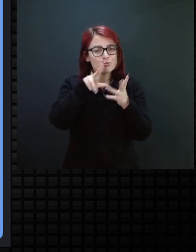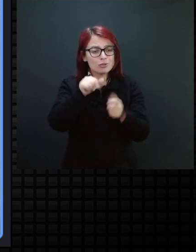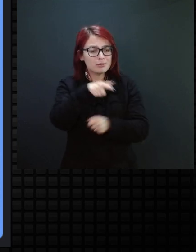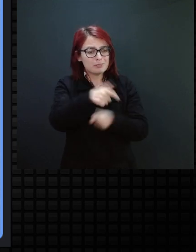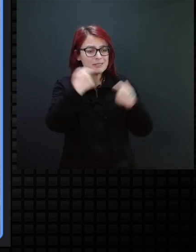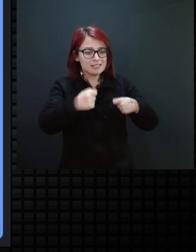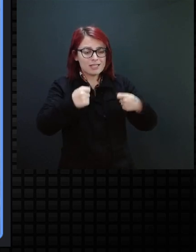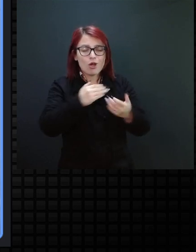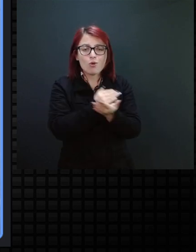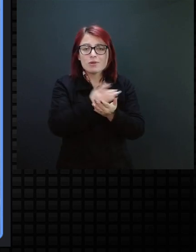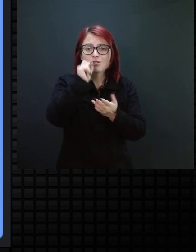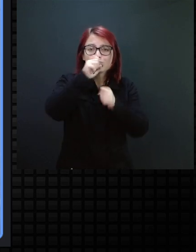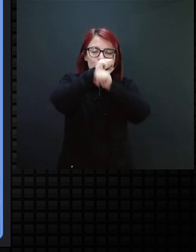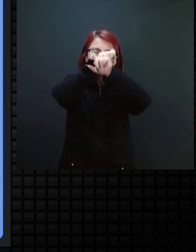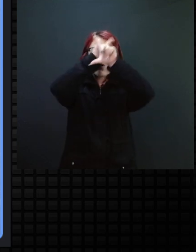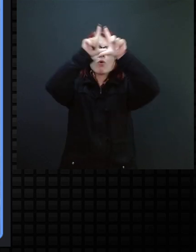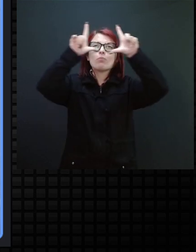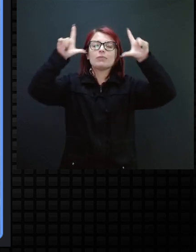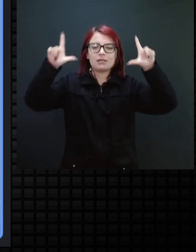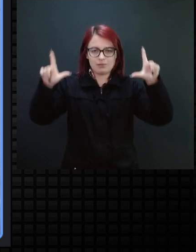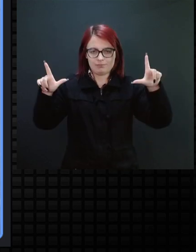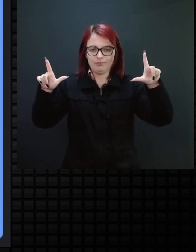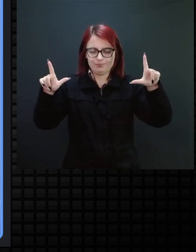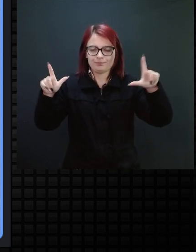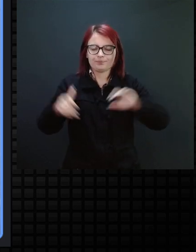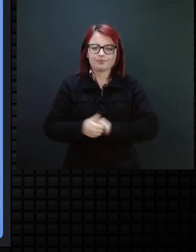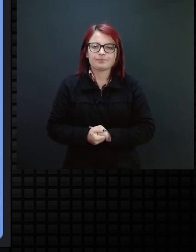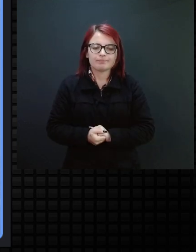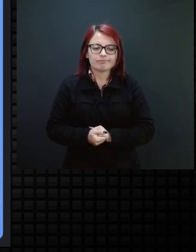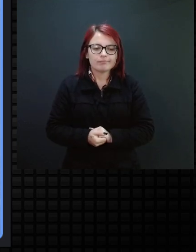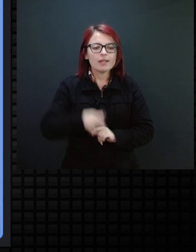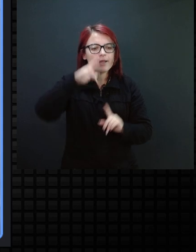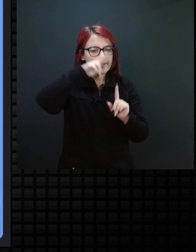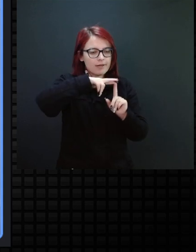de referência, ele é